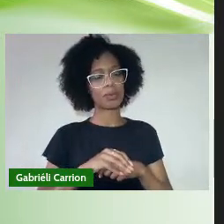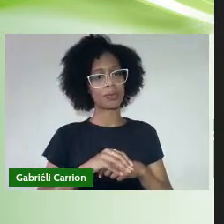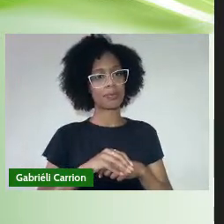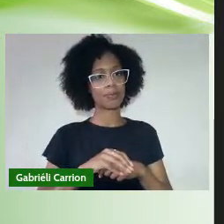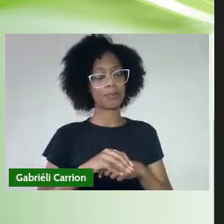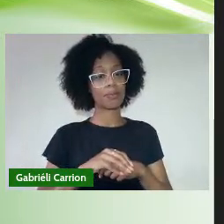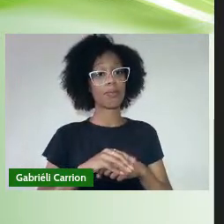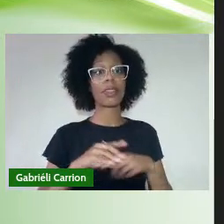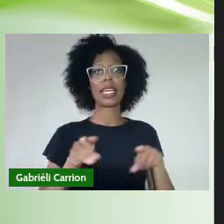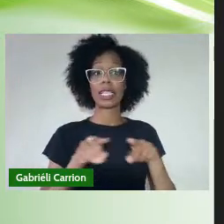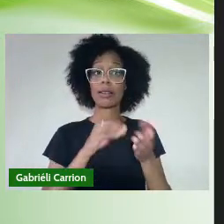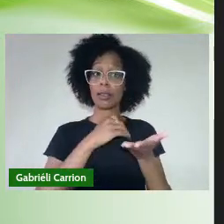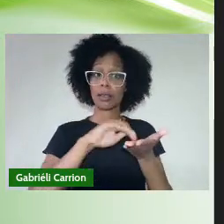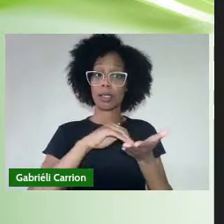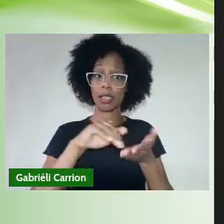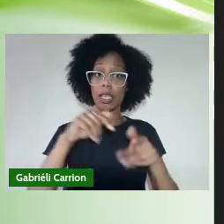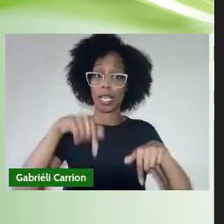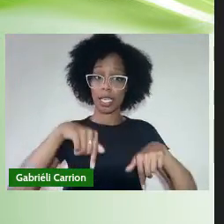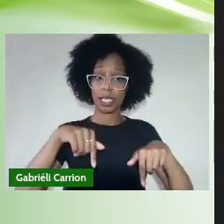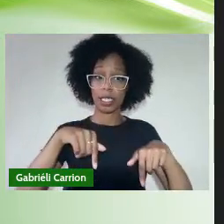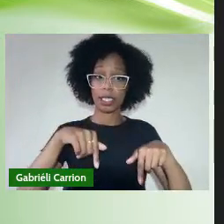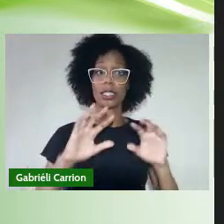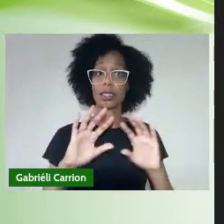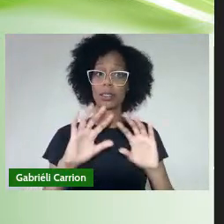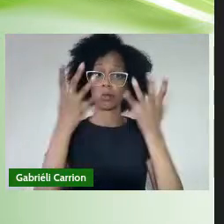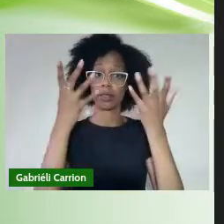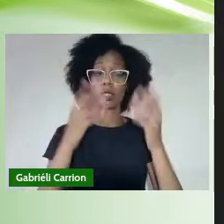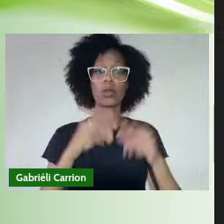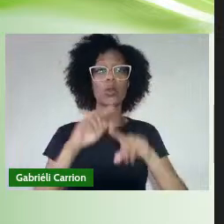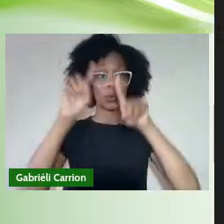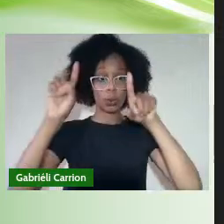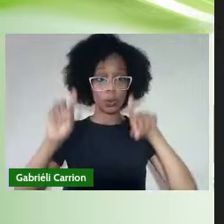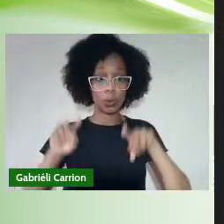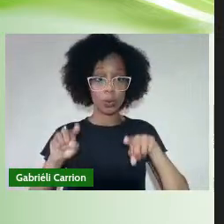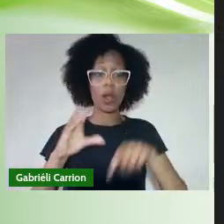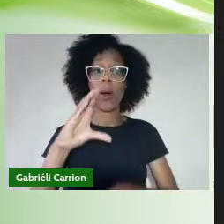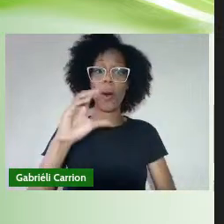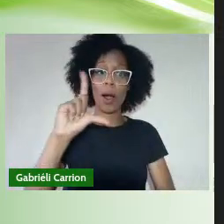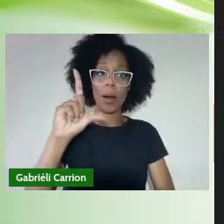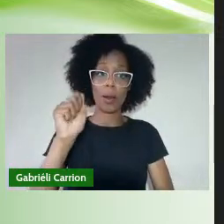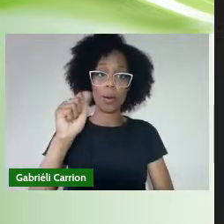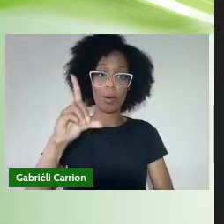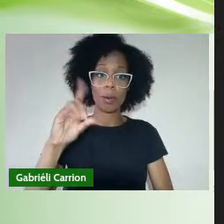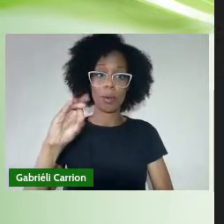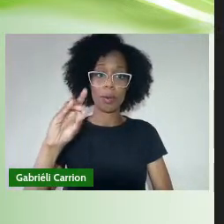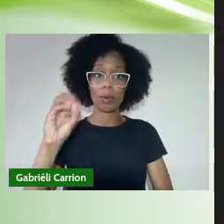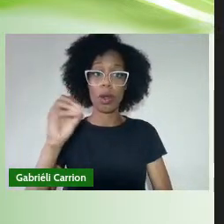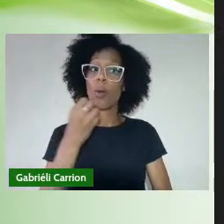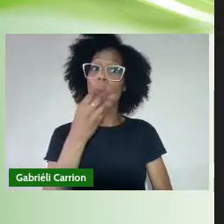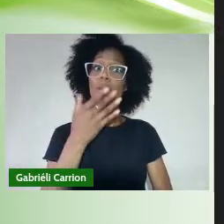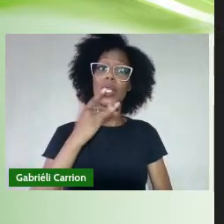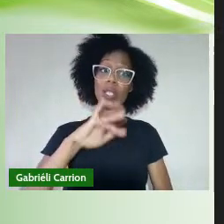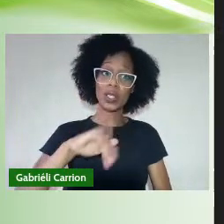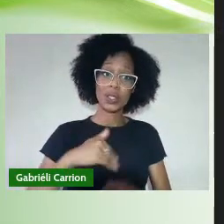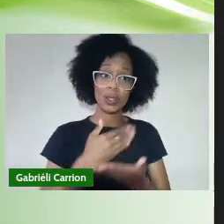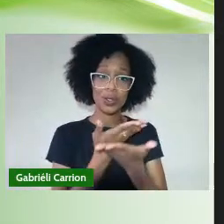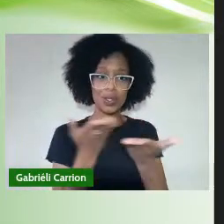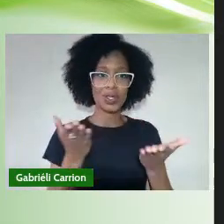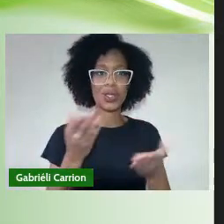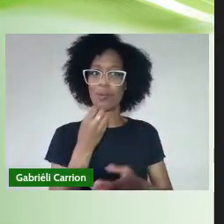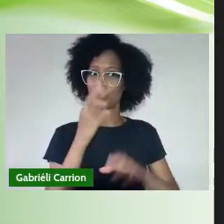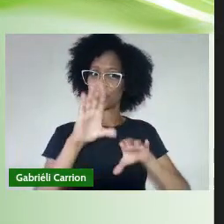Secretariando a sua solidariedade está o servidor TAI, Cláudio Colares Alves. Boa tarde a todos. Um bom evento a todos nós.